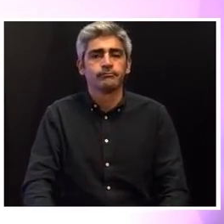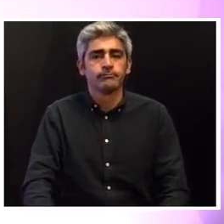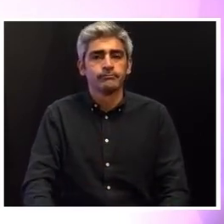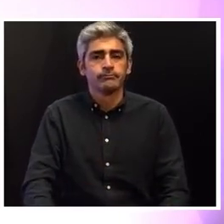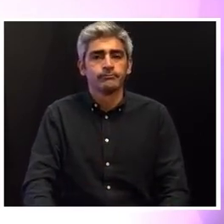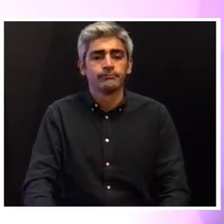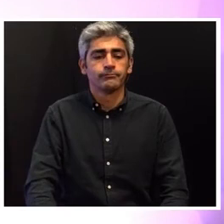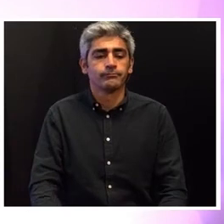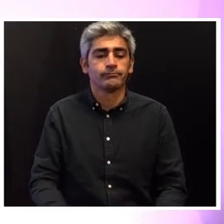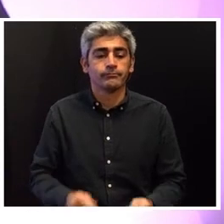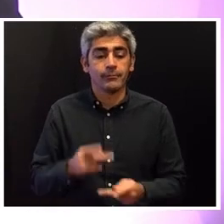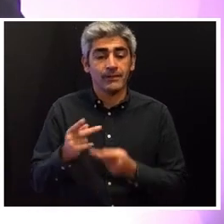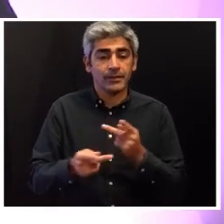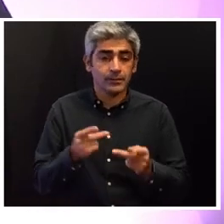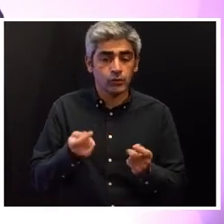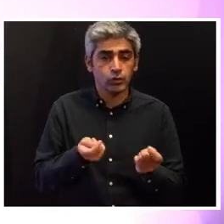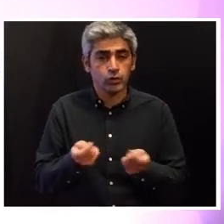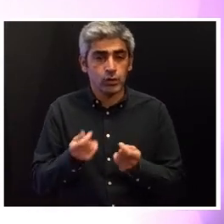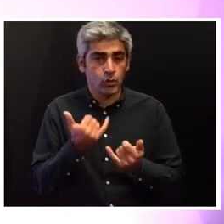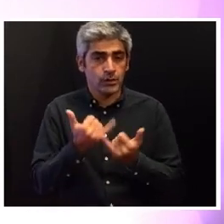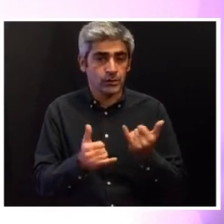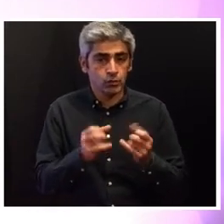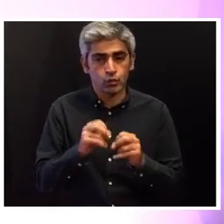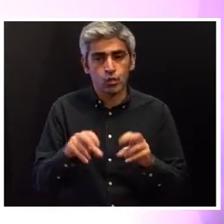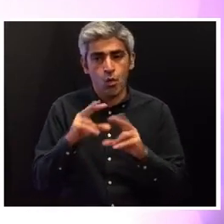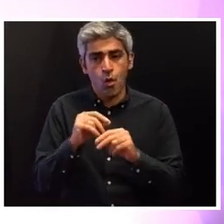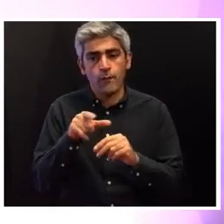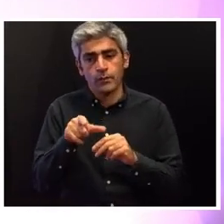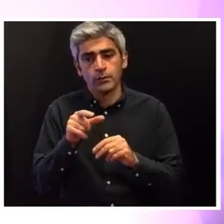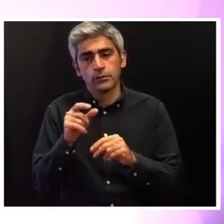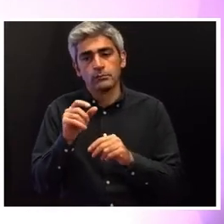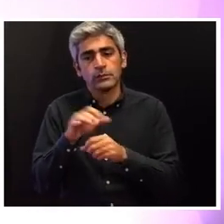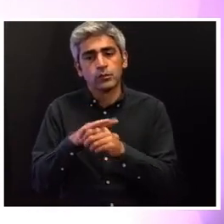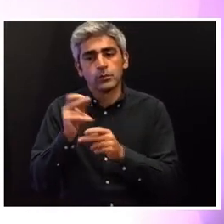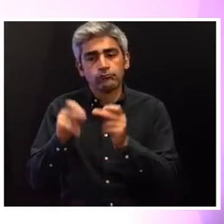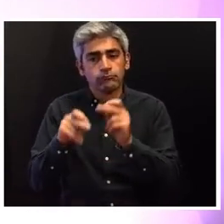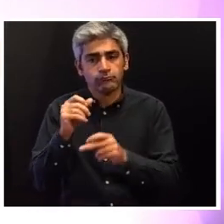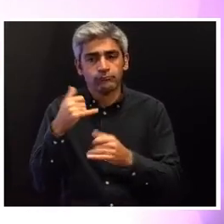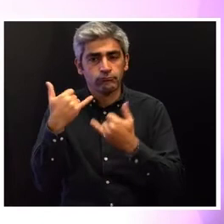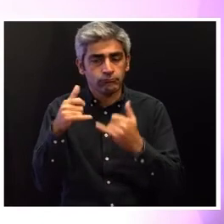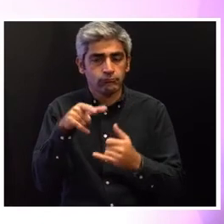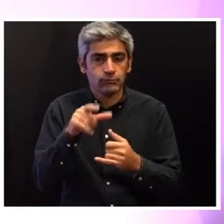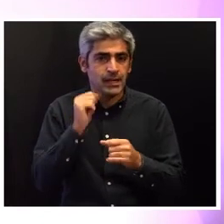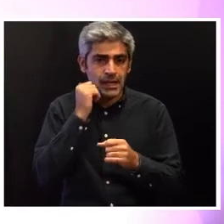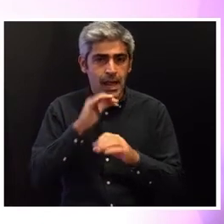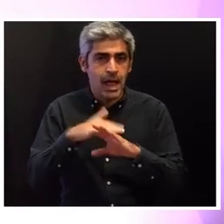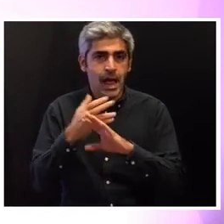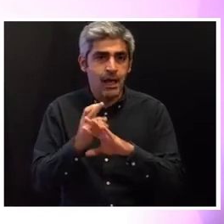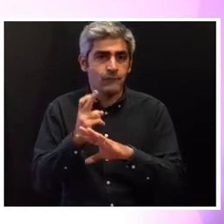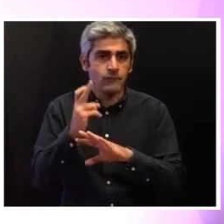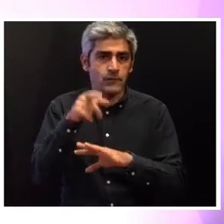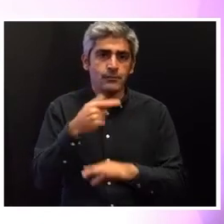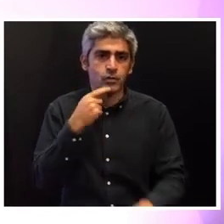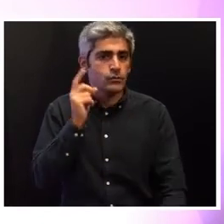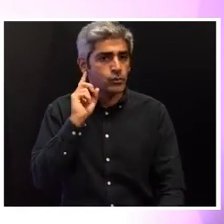A avaliação e o gestão do risco de novas agressões e do seu agravamento é muito importante na violência contra as